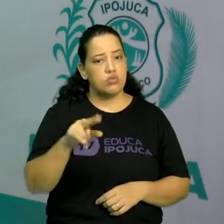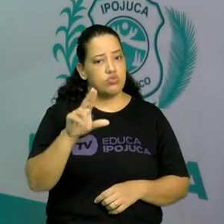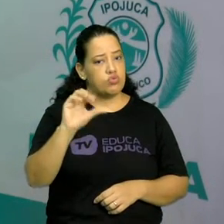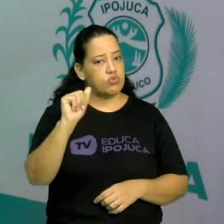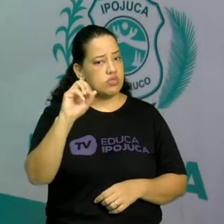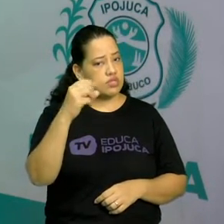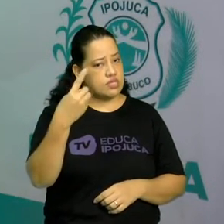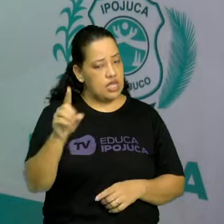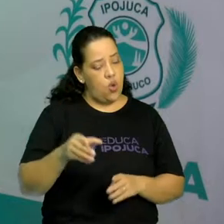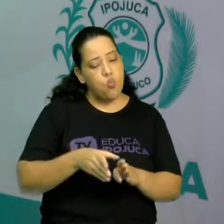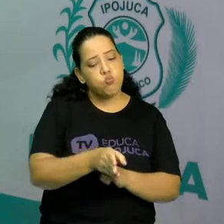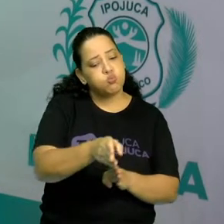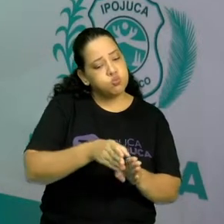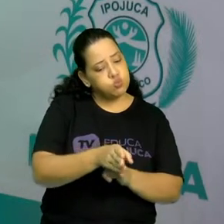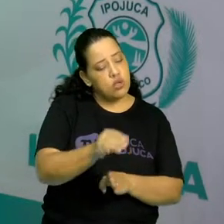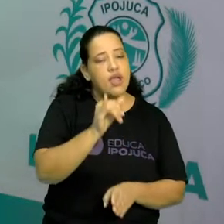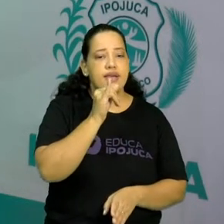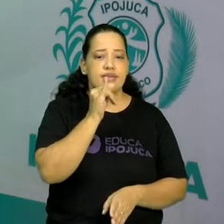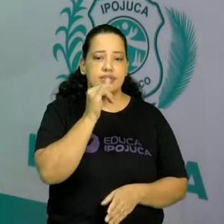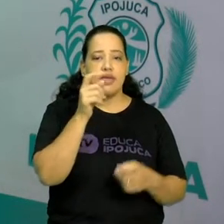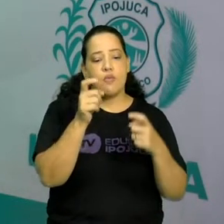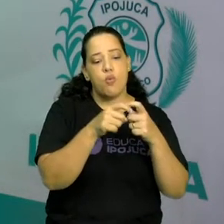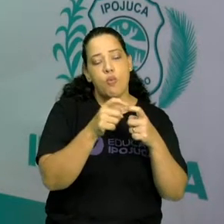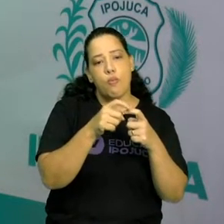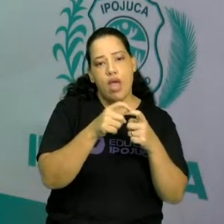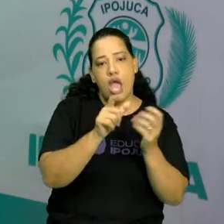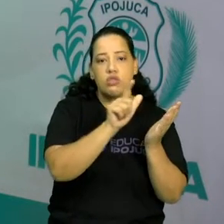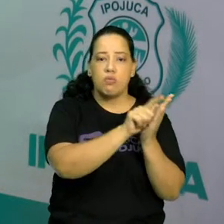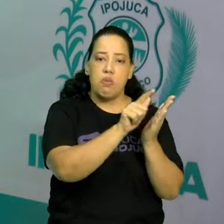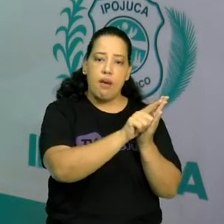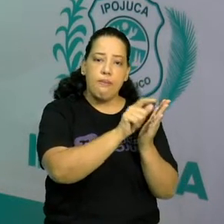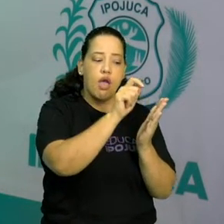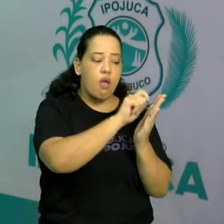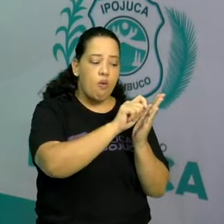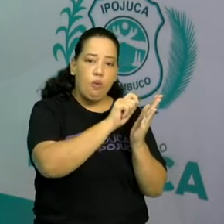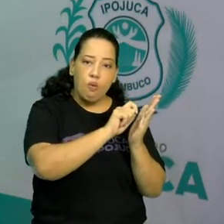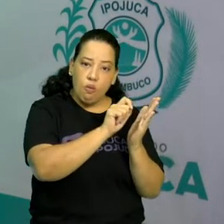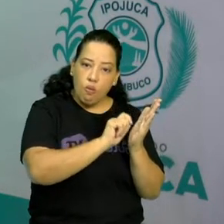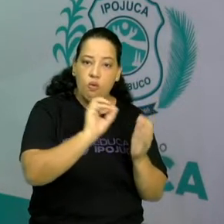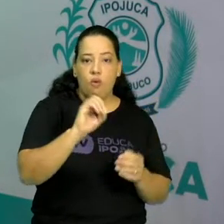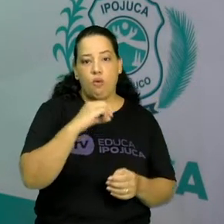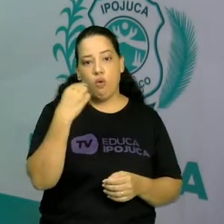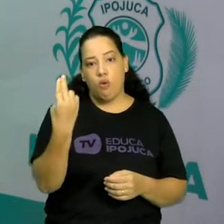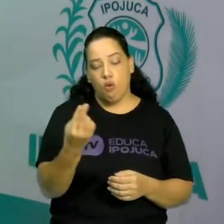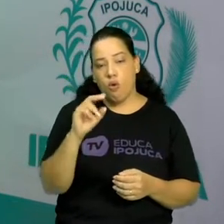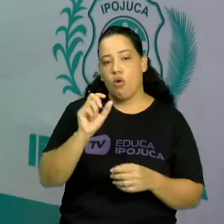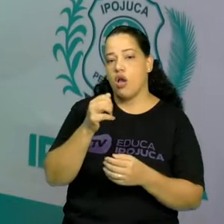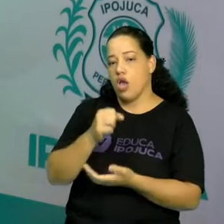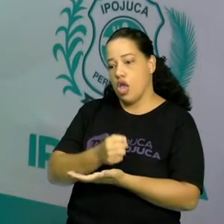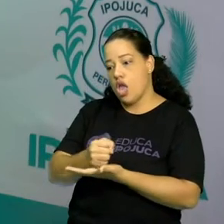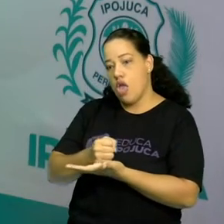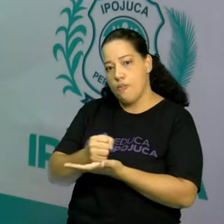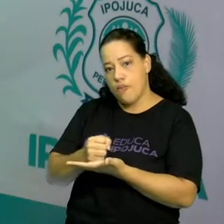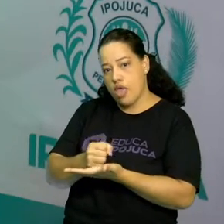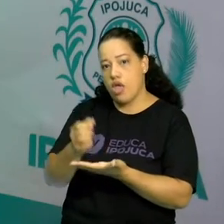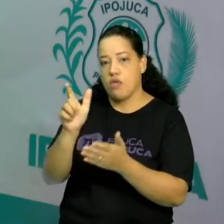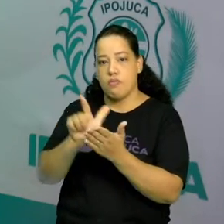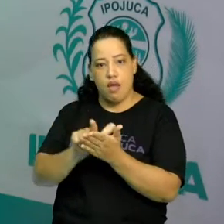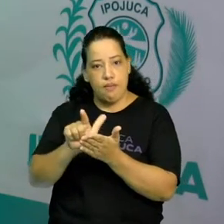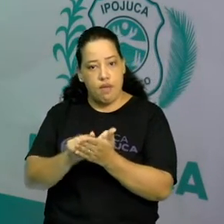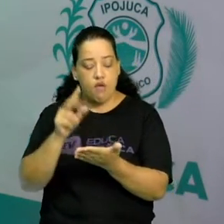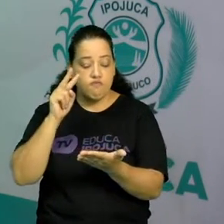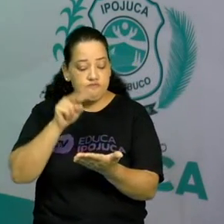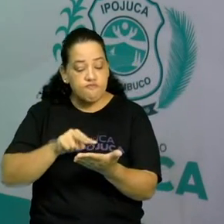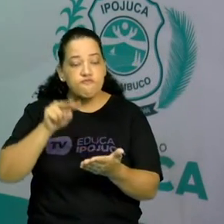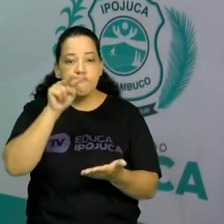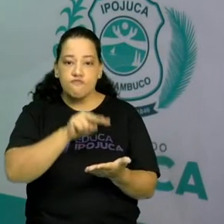prescrição médica, as bulas de remédio que vêm com aquelas orientações. Então são materiais de texto que estão tendo contato